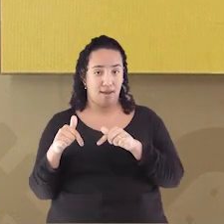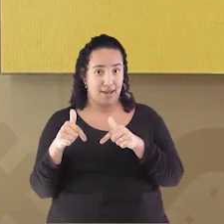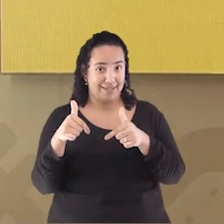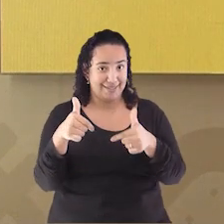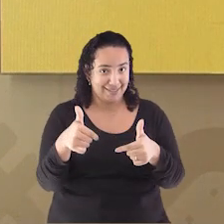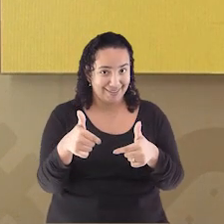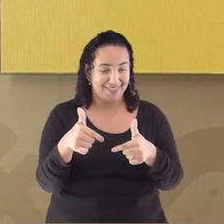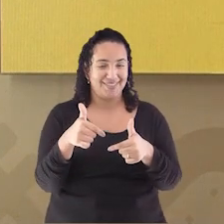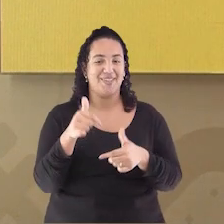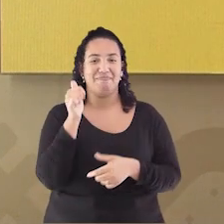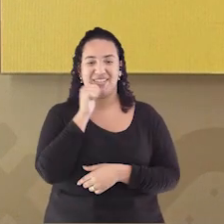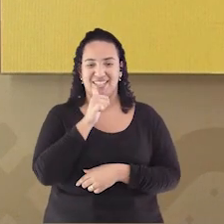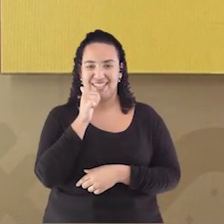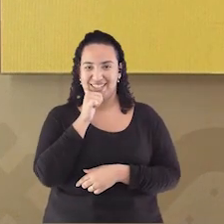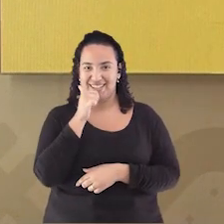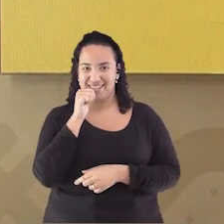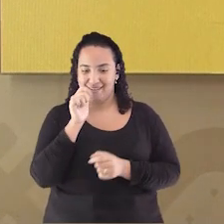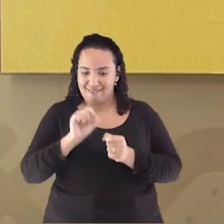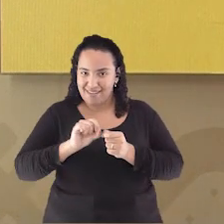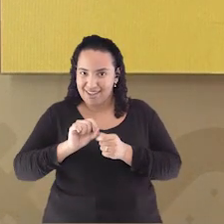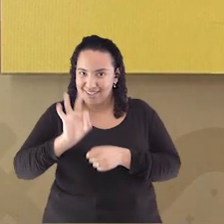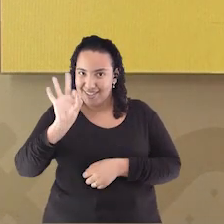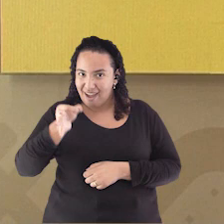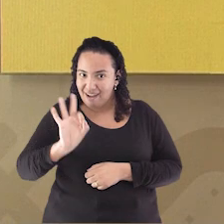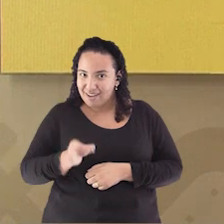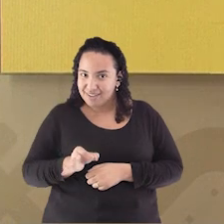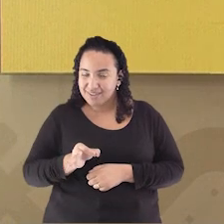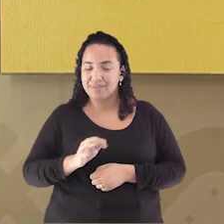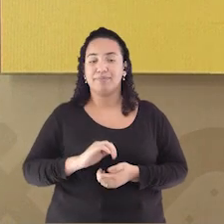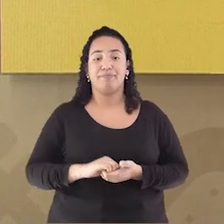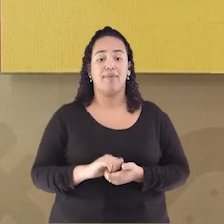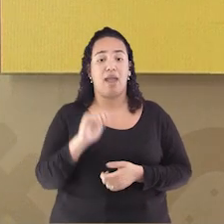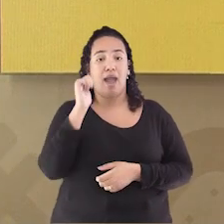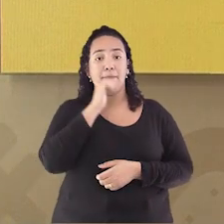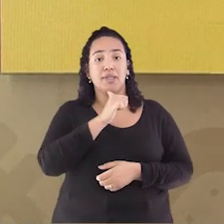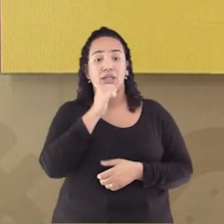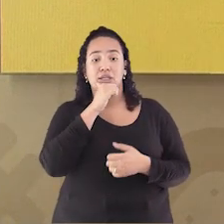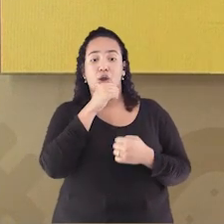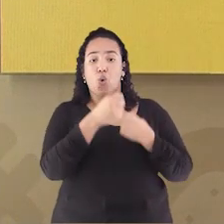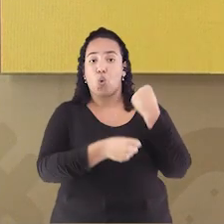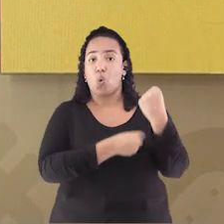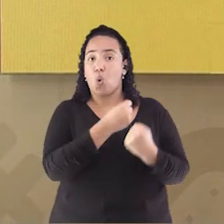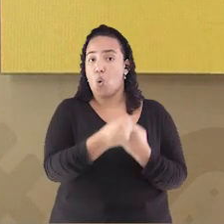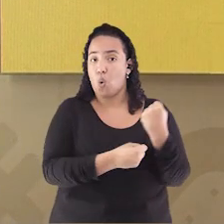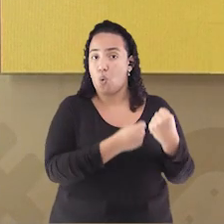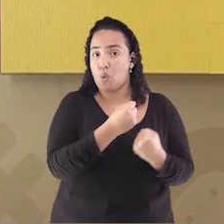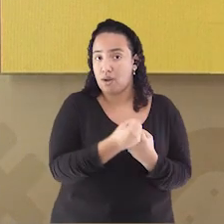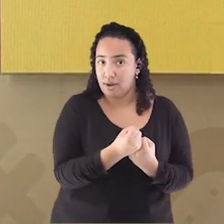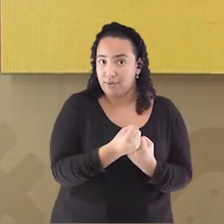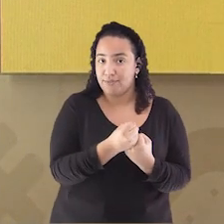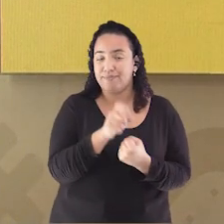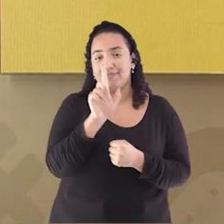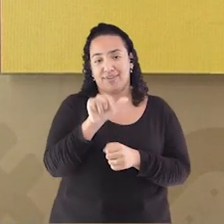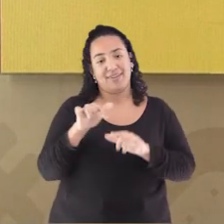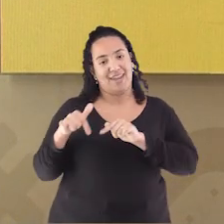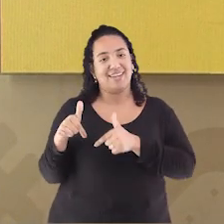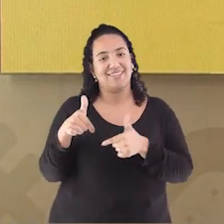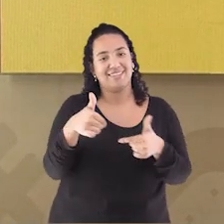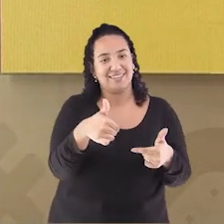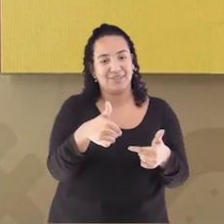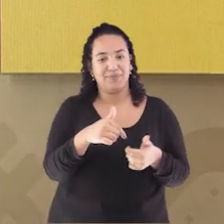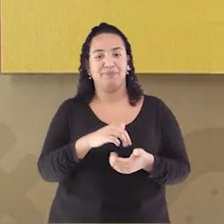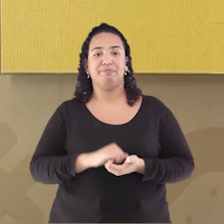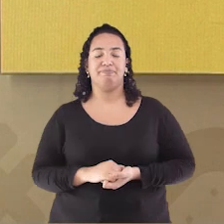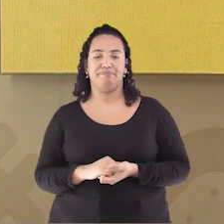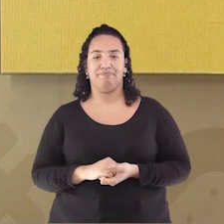Realizadas Pela menina Ela correu Praticou a ação De correr